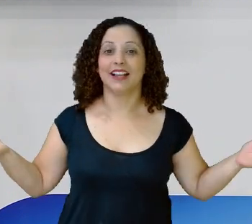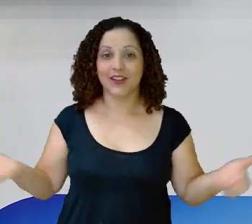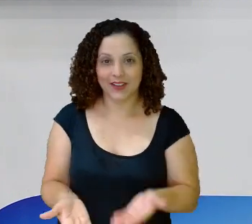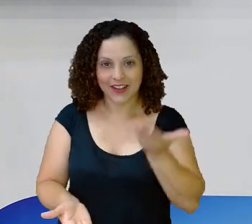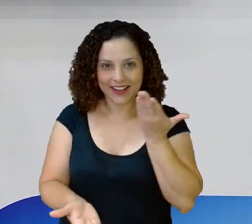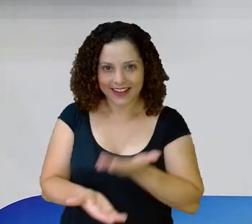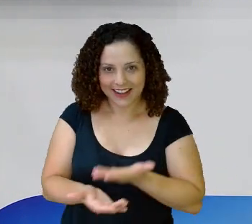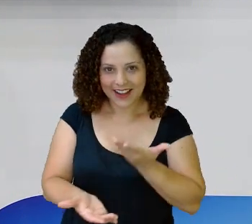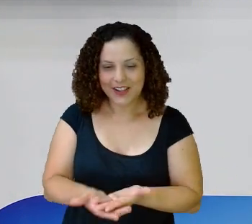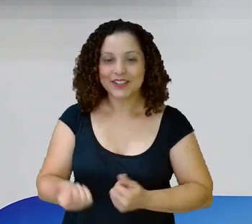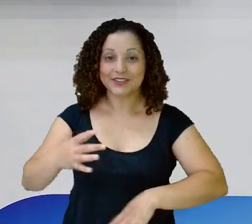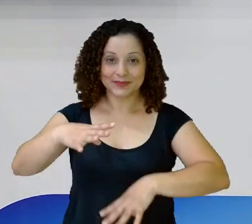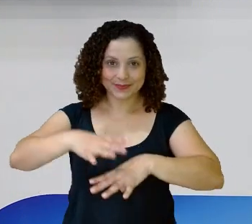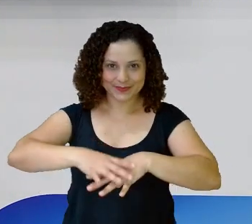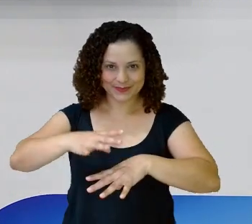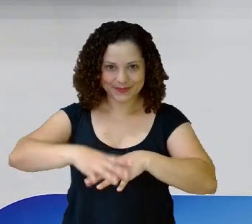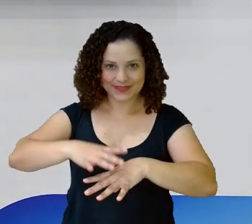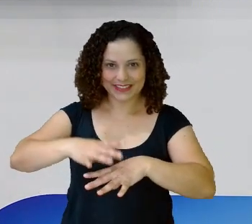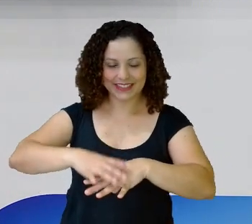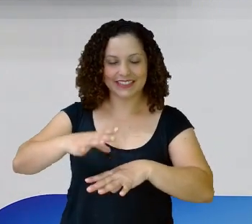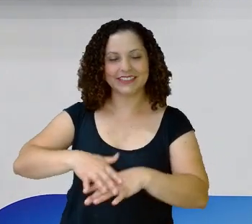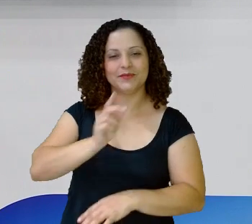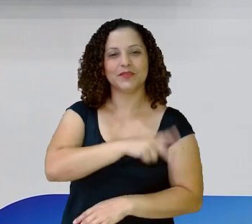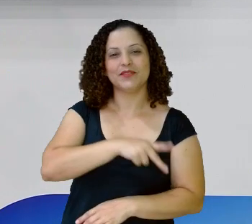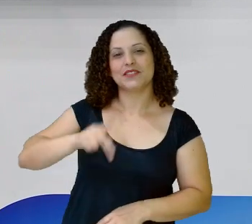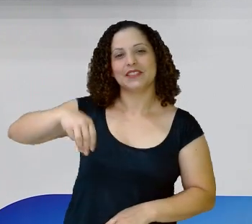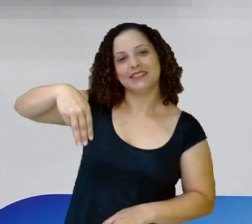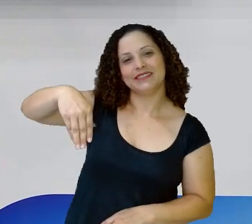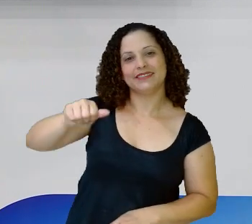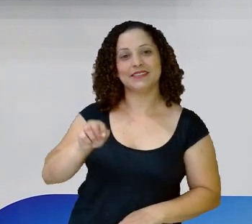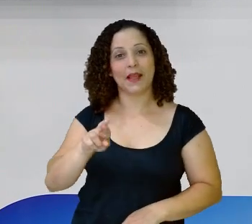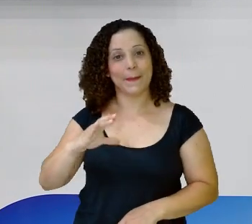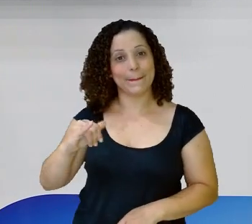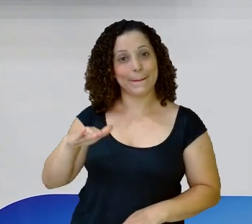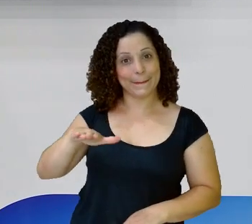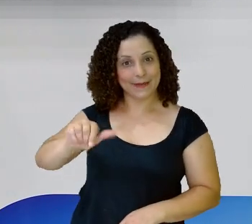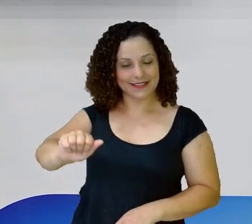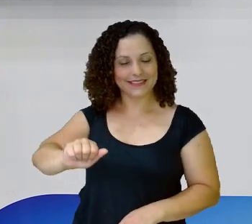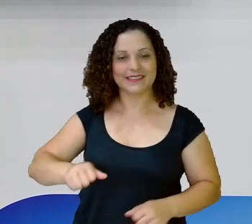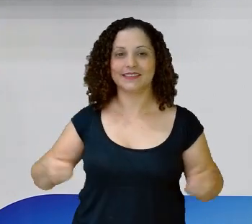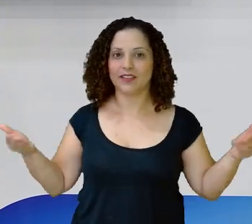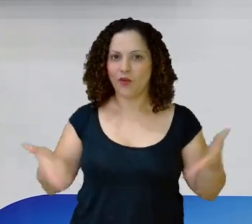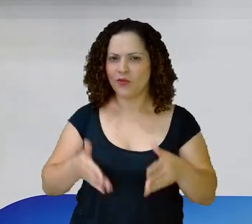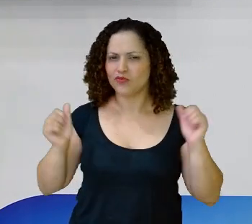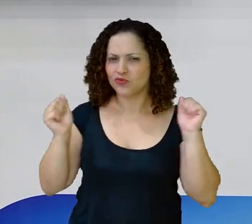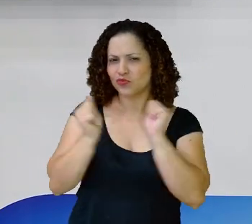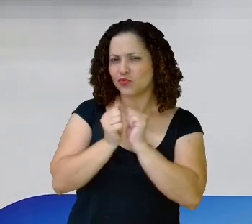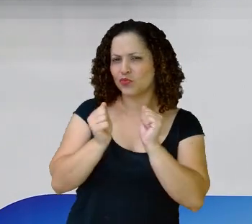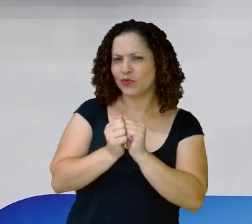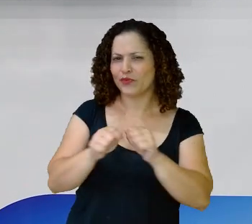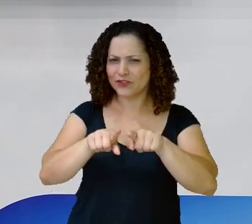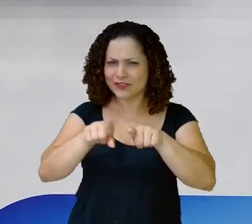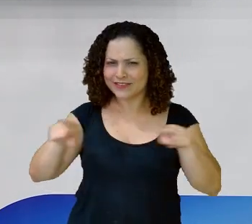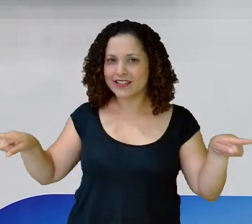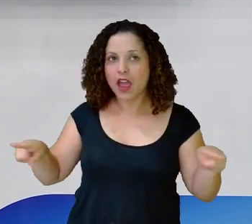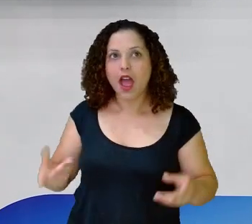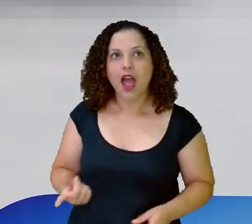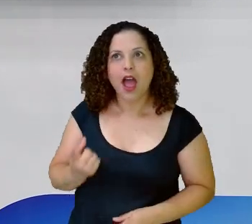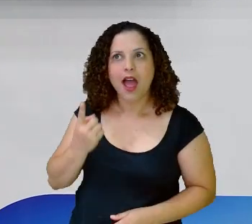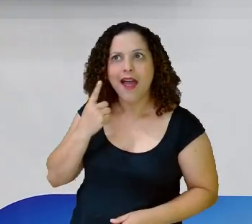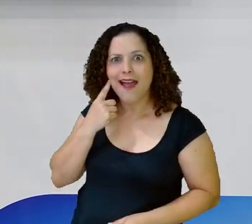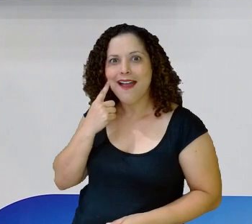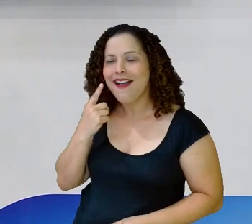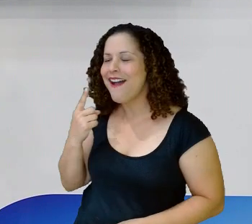aula de hoje? Eu sou a professora Márcia Cristina e vou ficar aqui juntinho com você. E olha quem